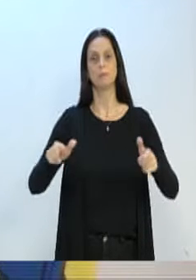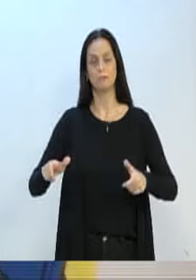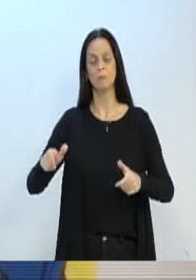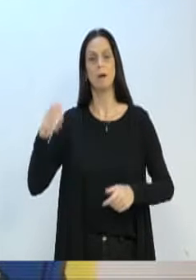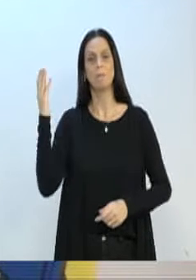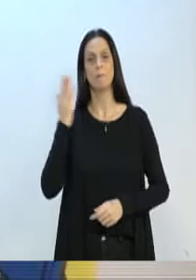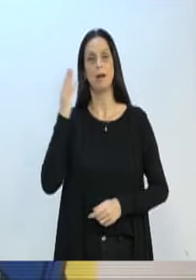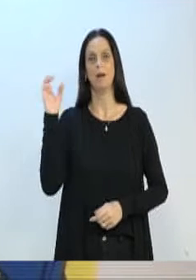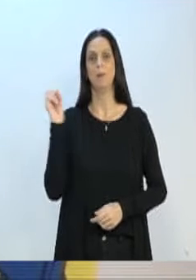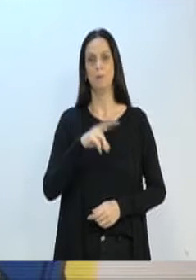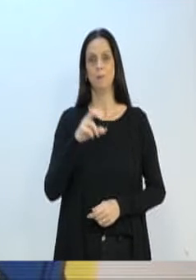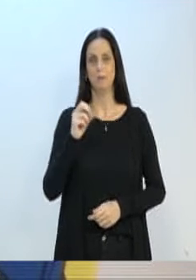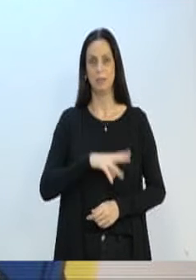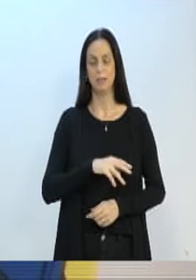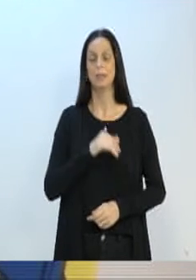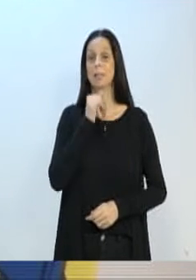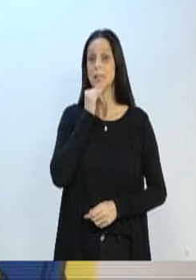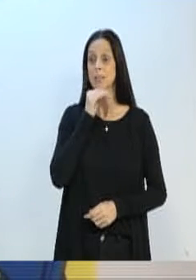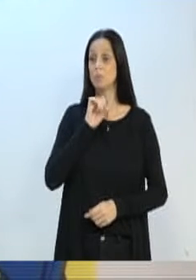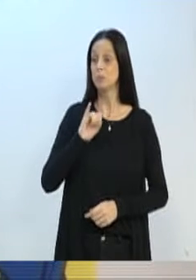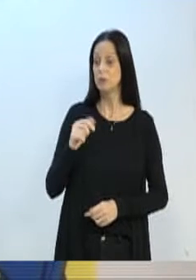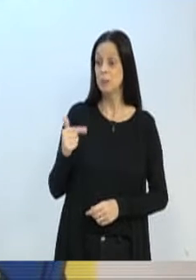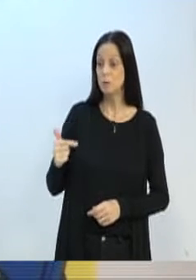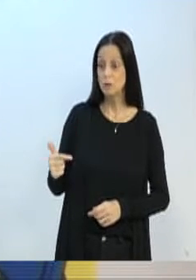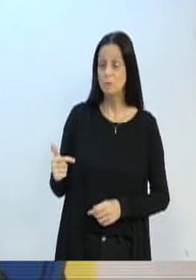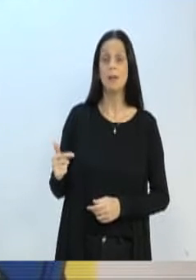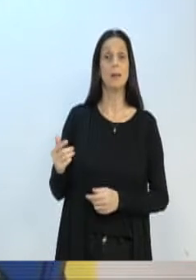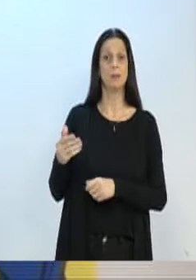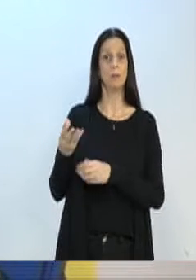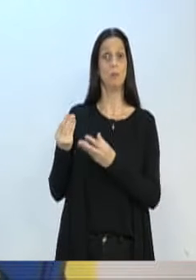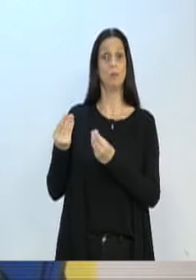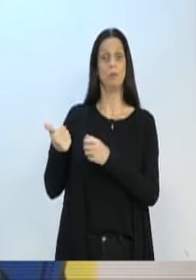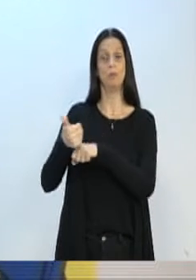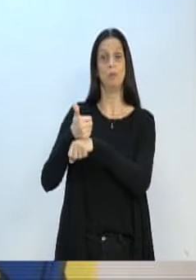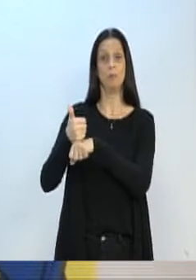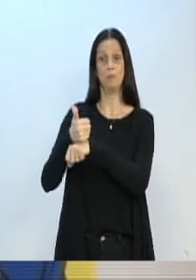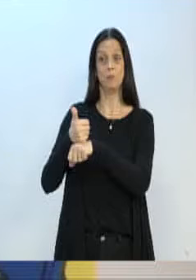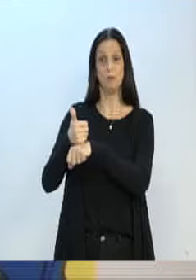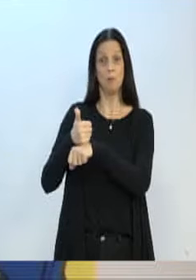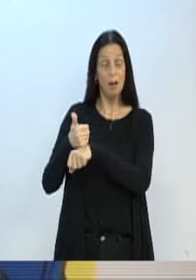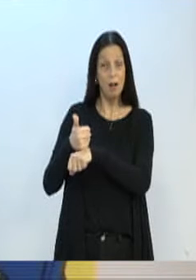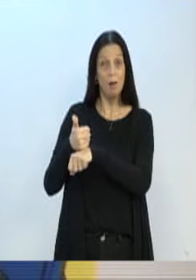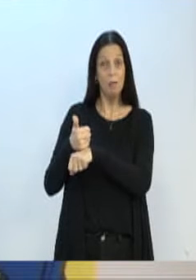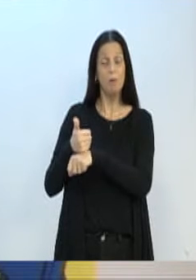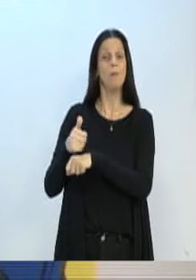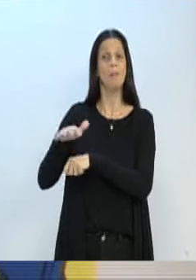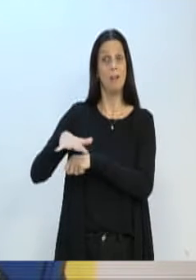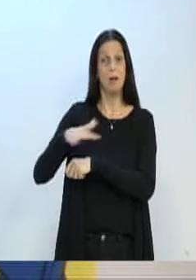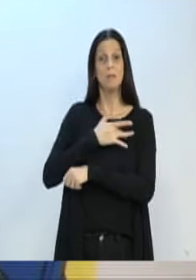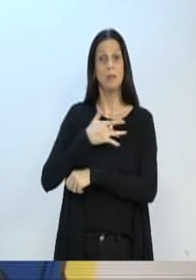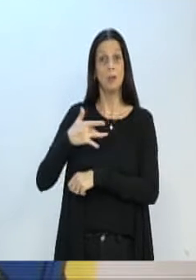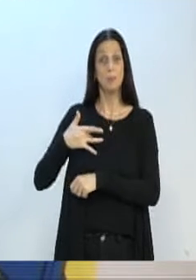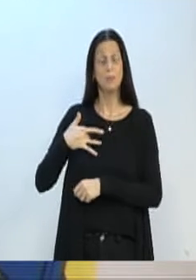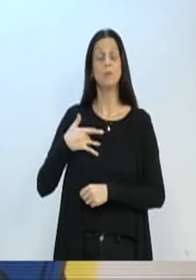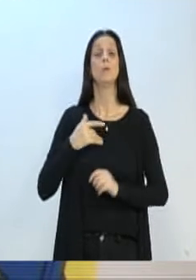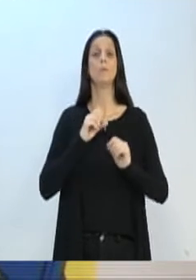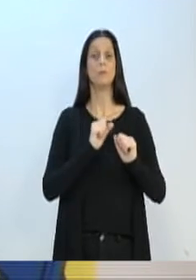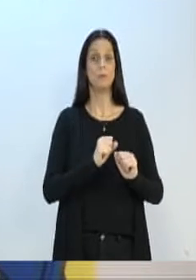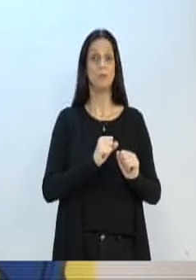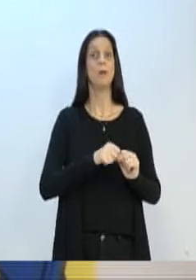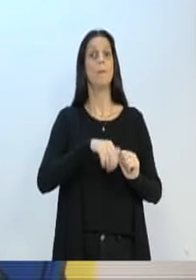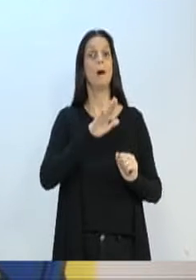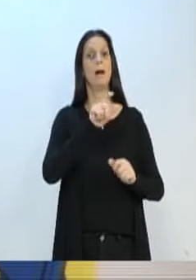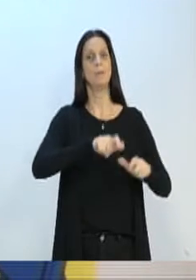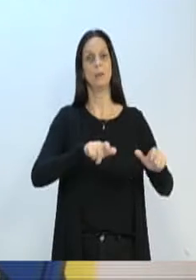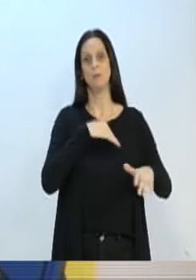o número que nós temos hoje no Brasil seria muito maior que 700 mil mortes, como temos hoje. E